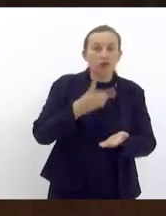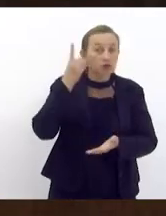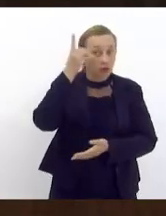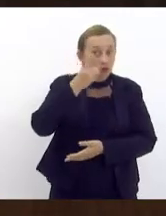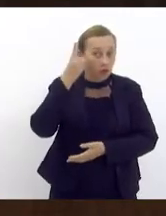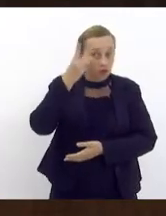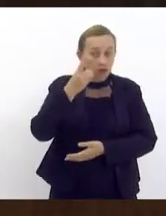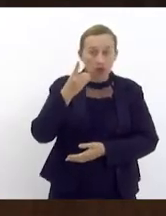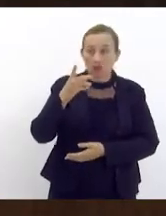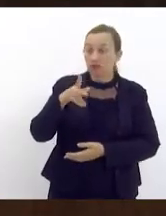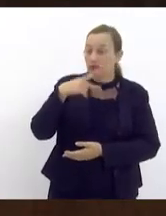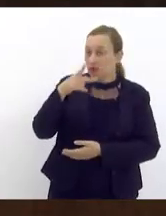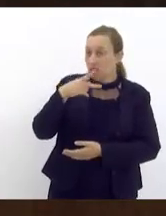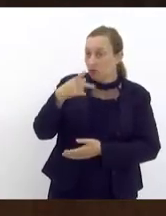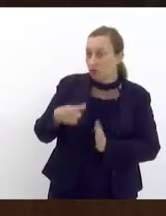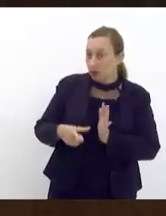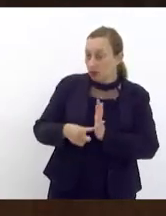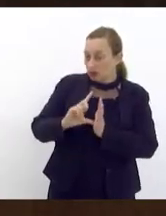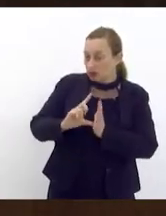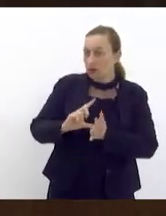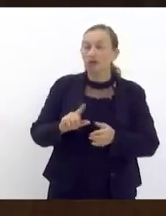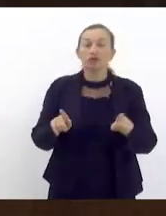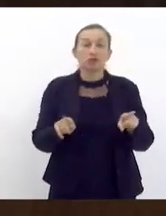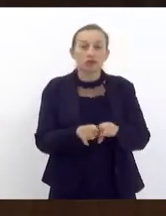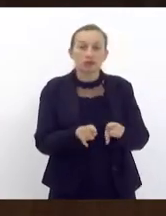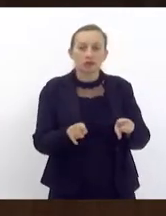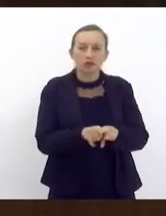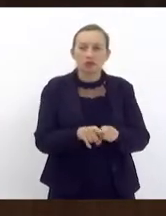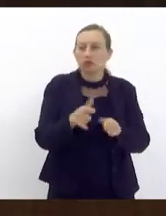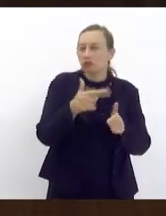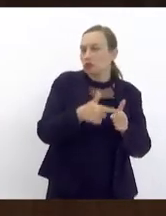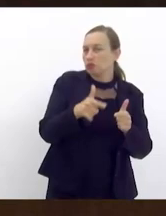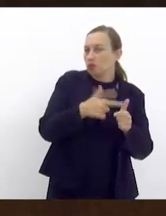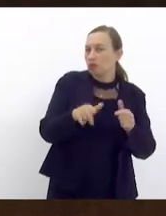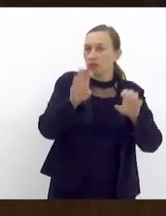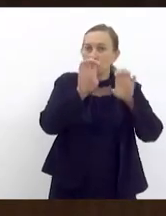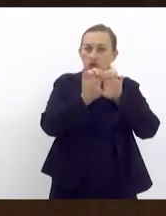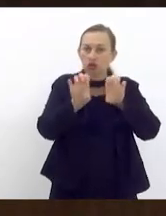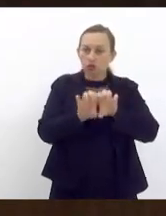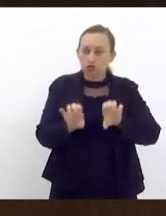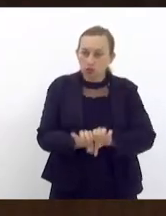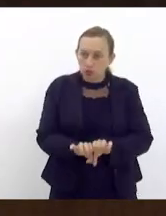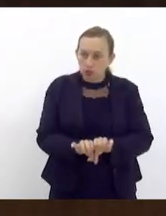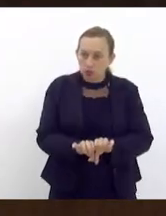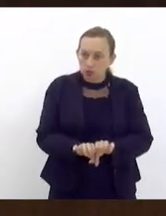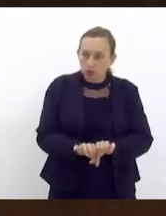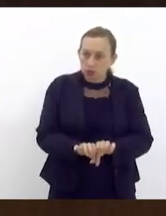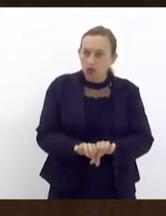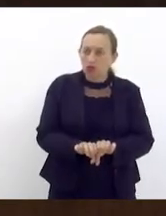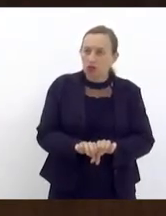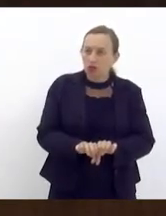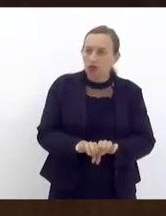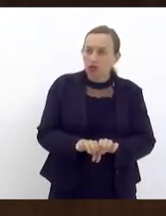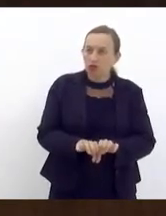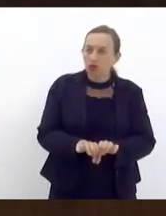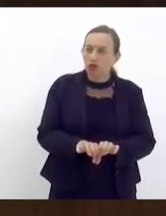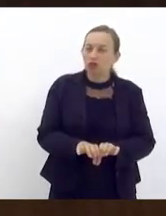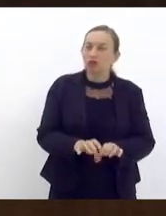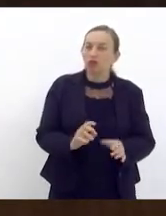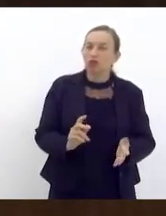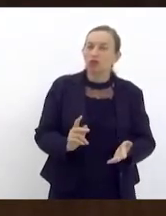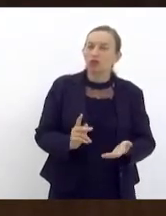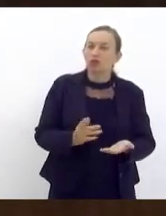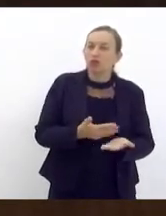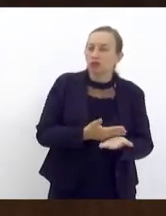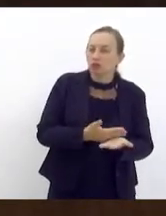antecedeu citou e também dos problemas estruturais que vieram decorrente do